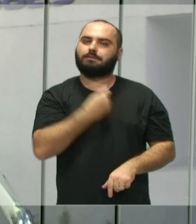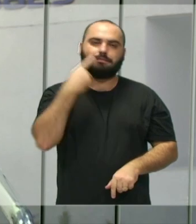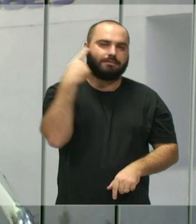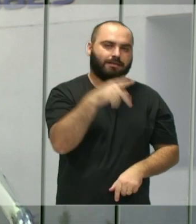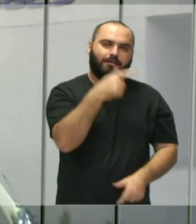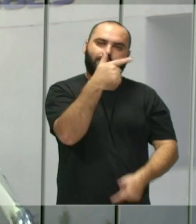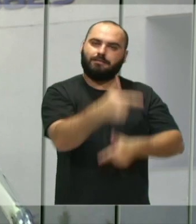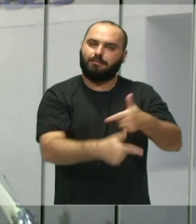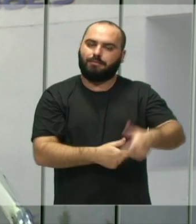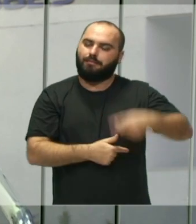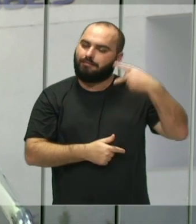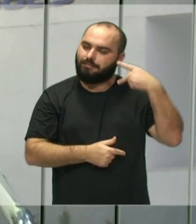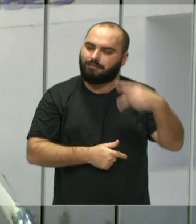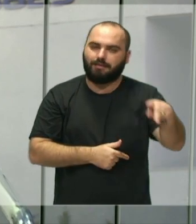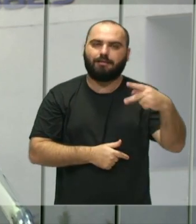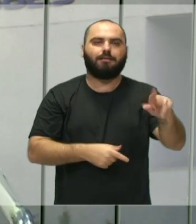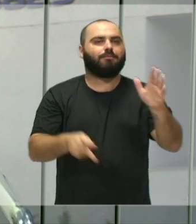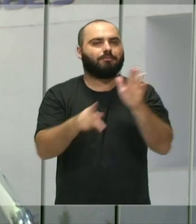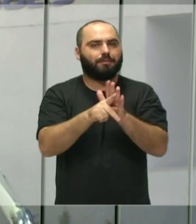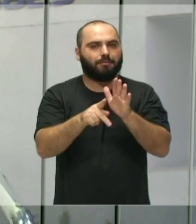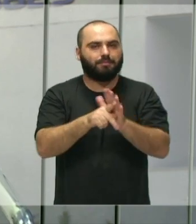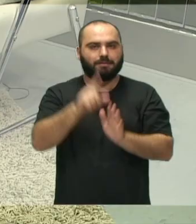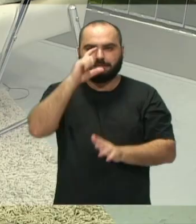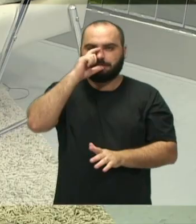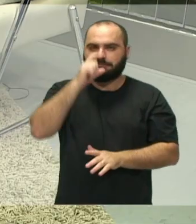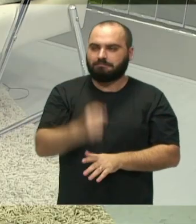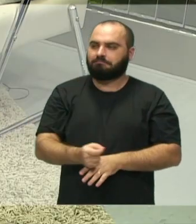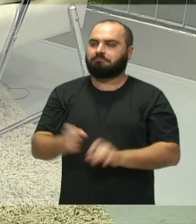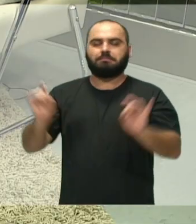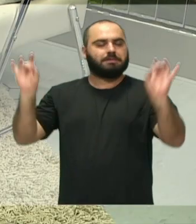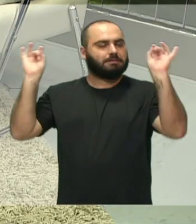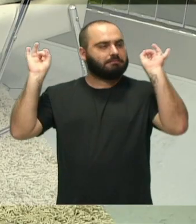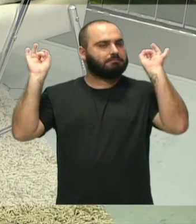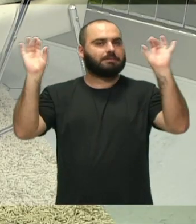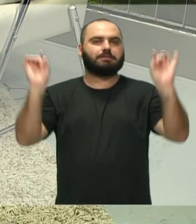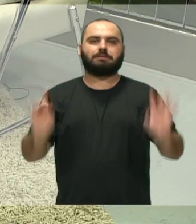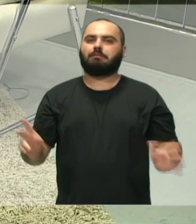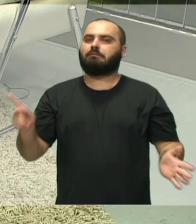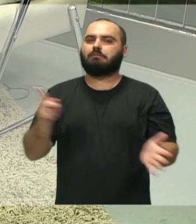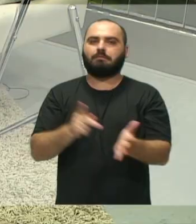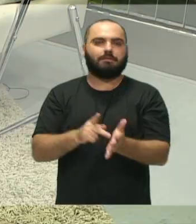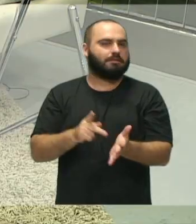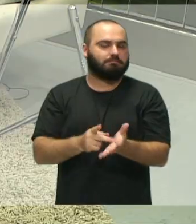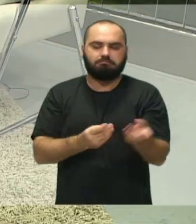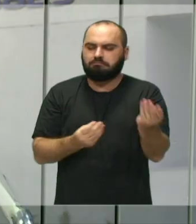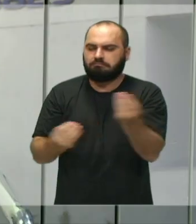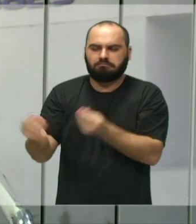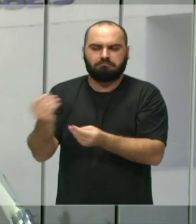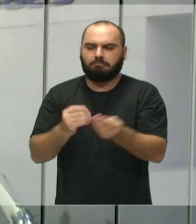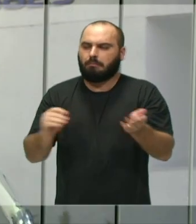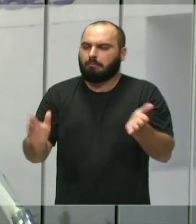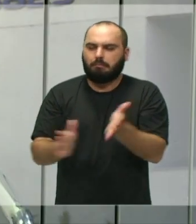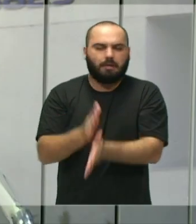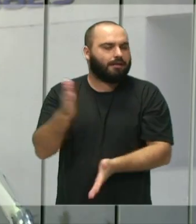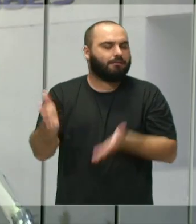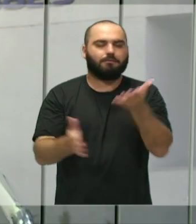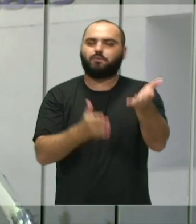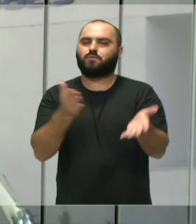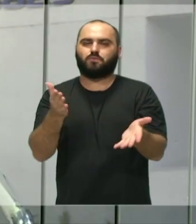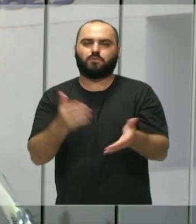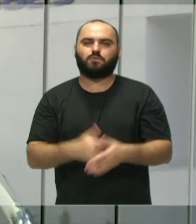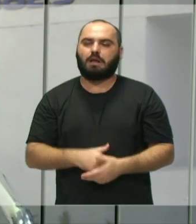que ela faz com aves silvestres é, assim, incrível, é, nossa, é muito sensível, é maravilhoso, ela resgata,